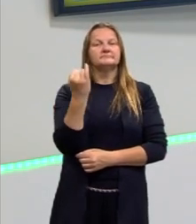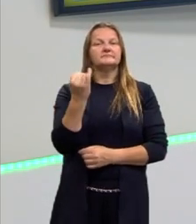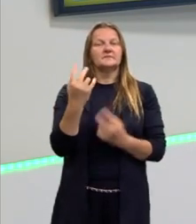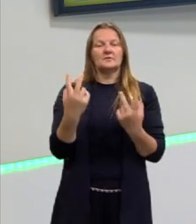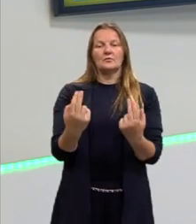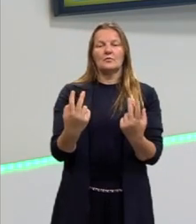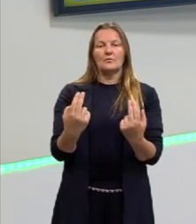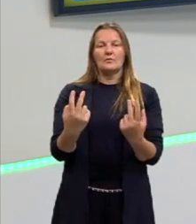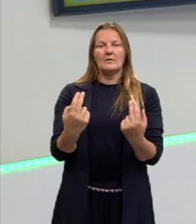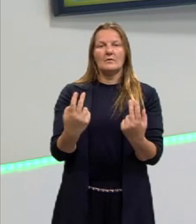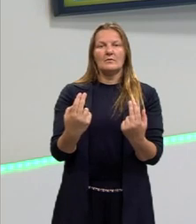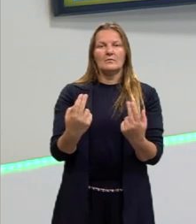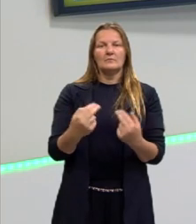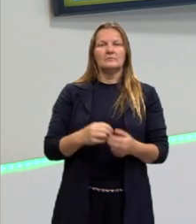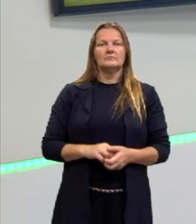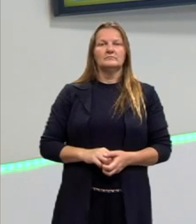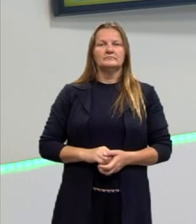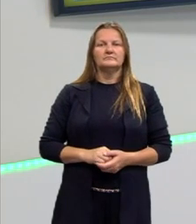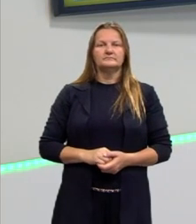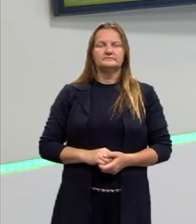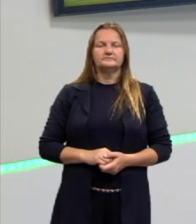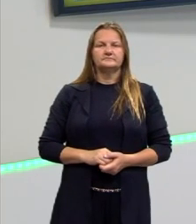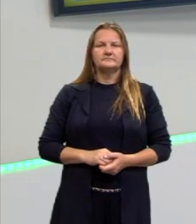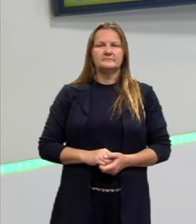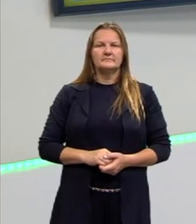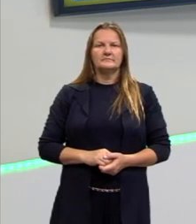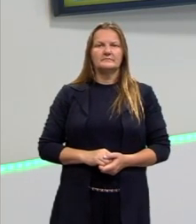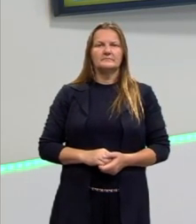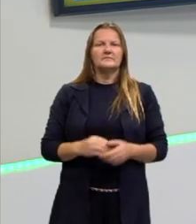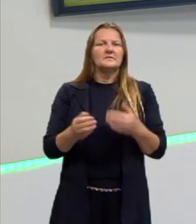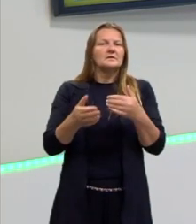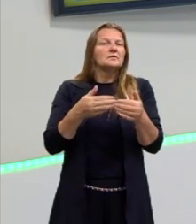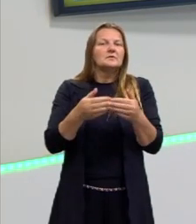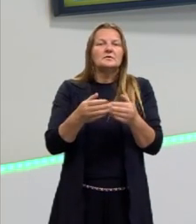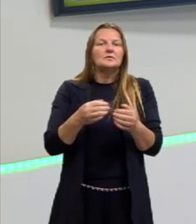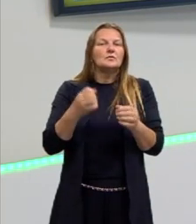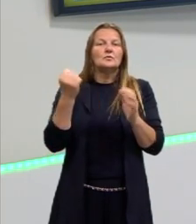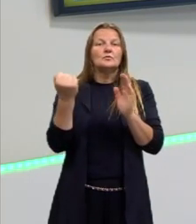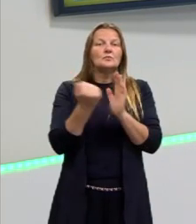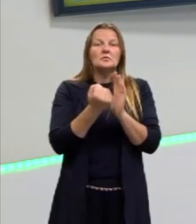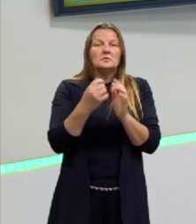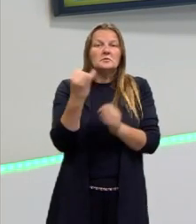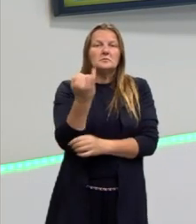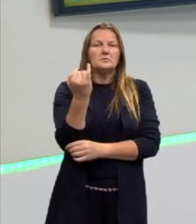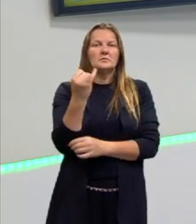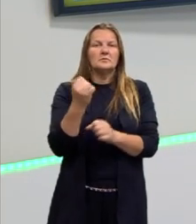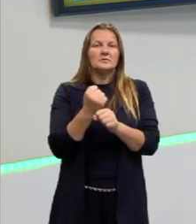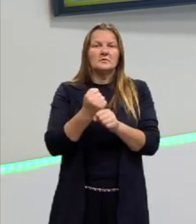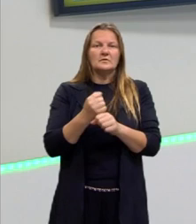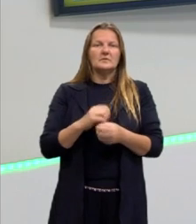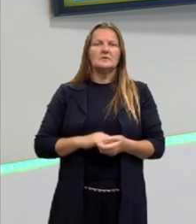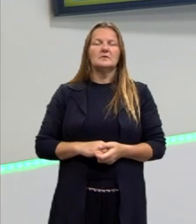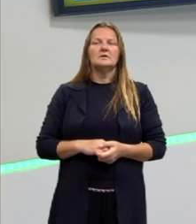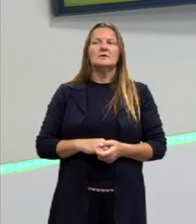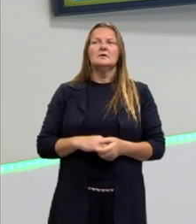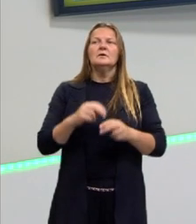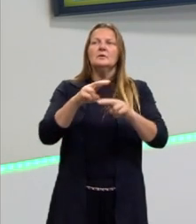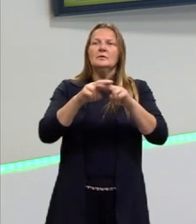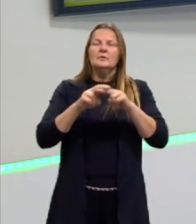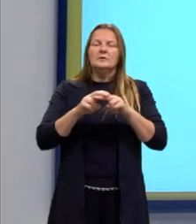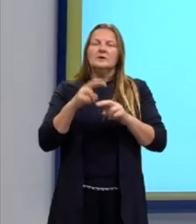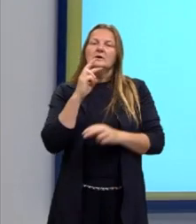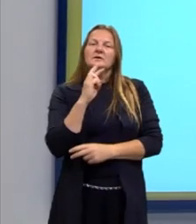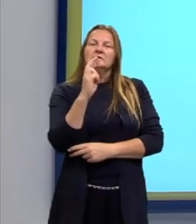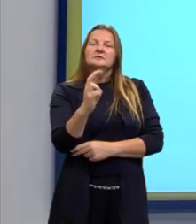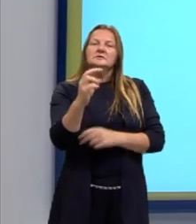coisa. A ordem que eu escolher utilizar as pedras não vai afetar o produto final. Então, a gente responde a